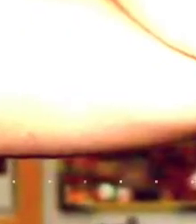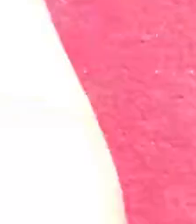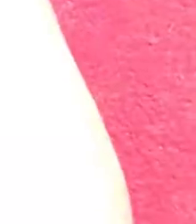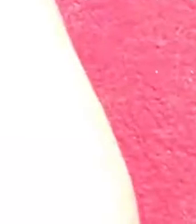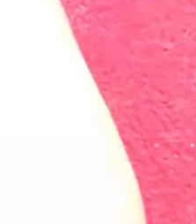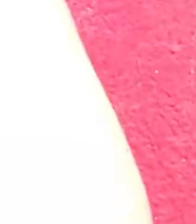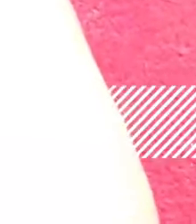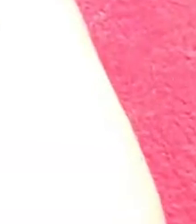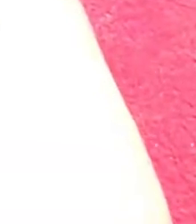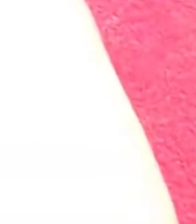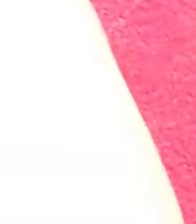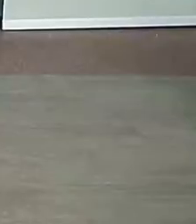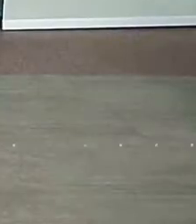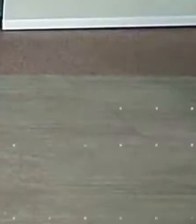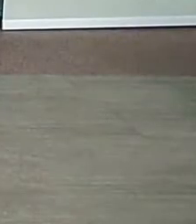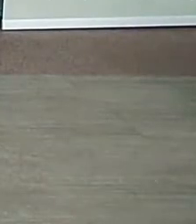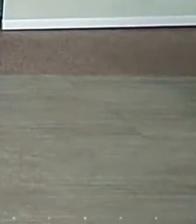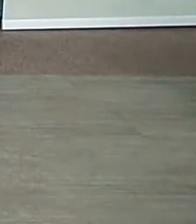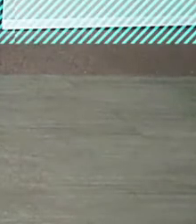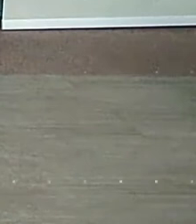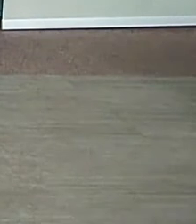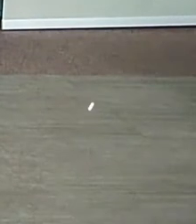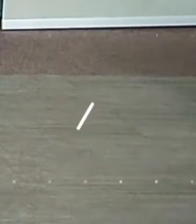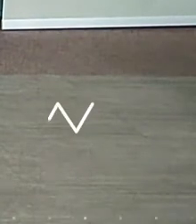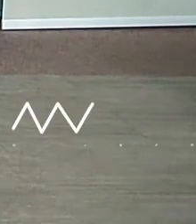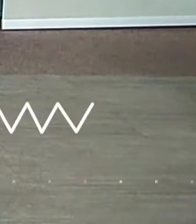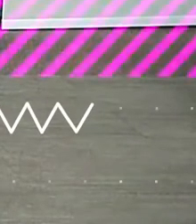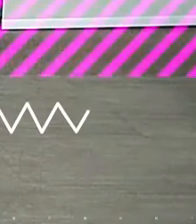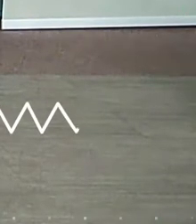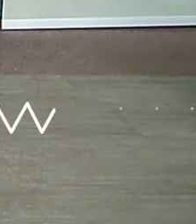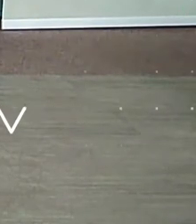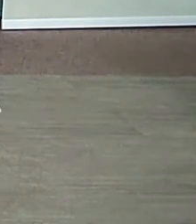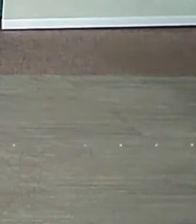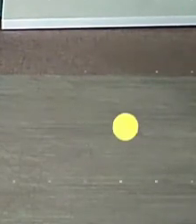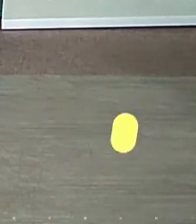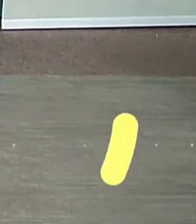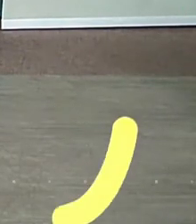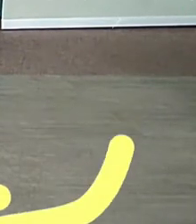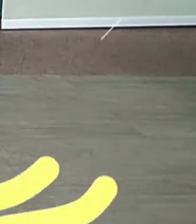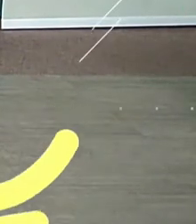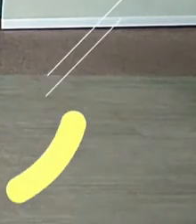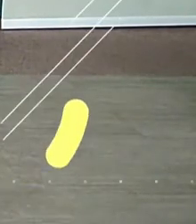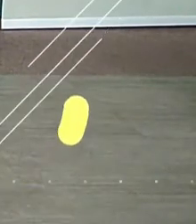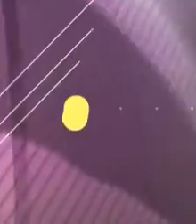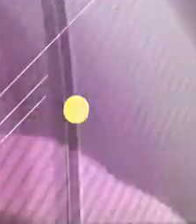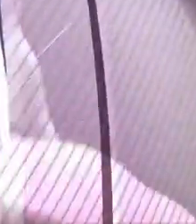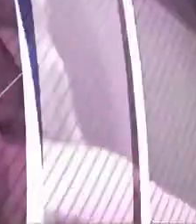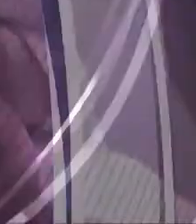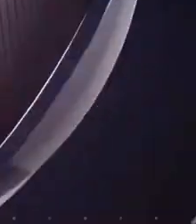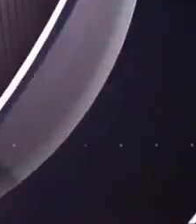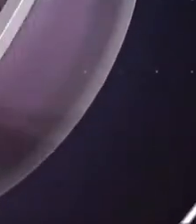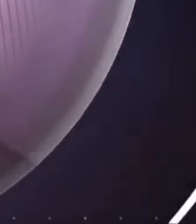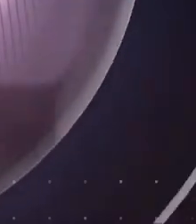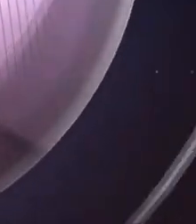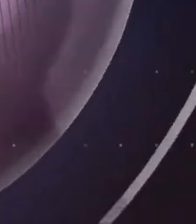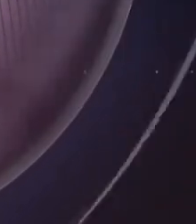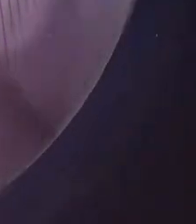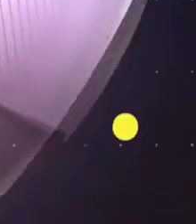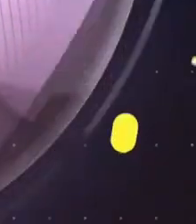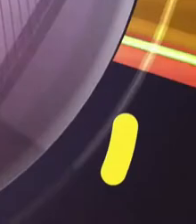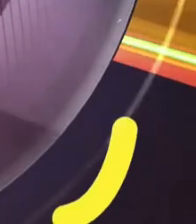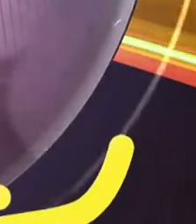diversos campos de atuação. Aline Braga, conta com você, às 4h30 da tarde. Às segundas,